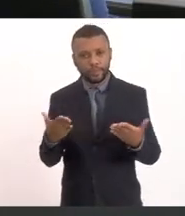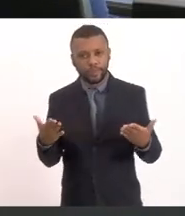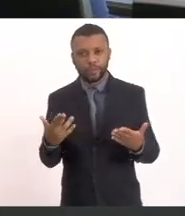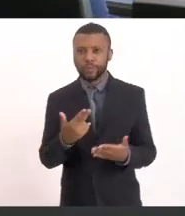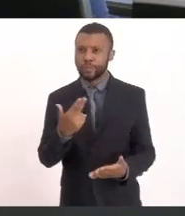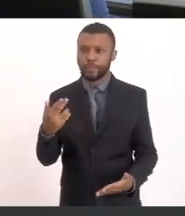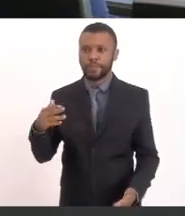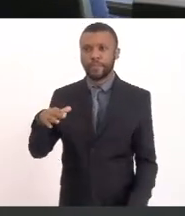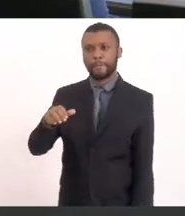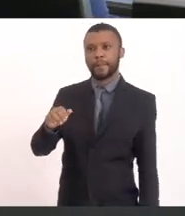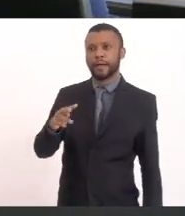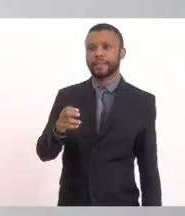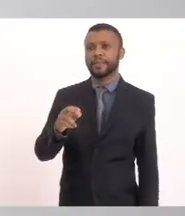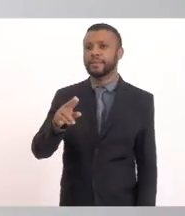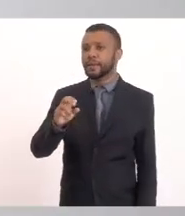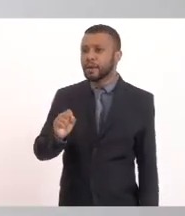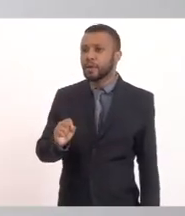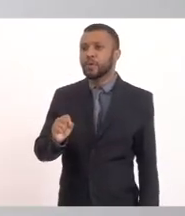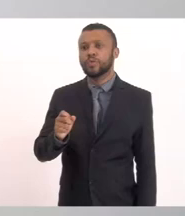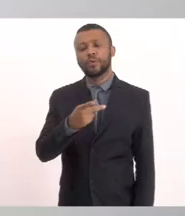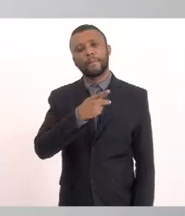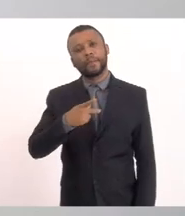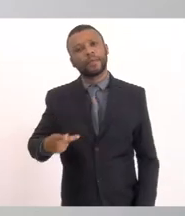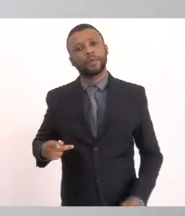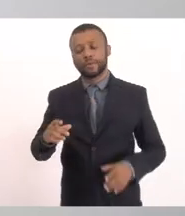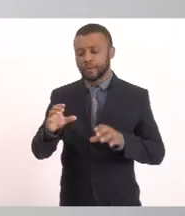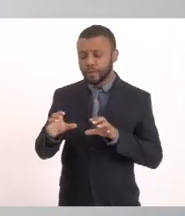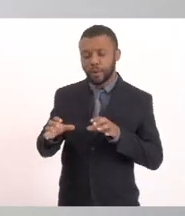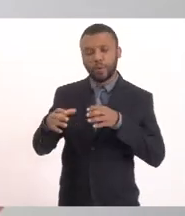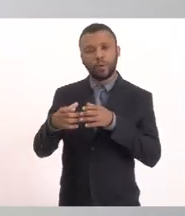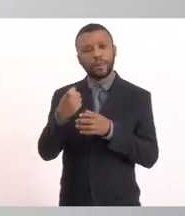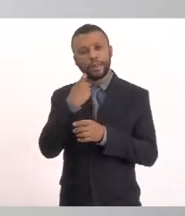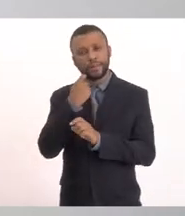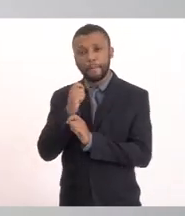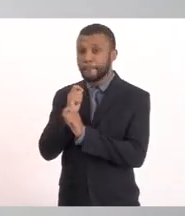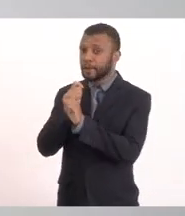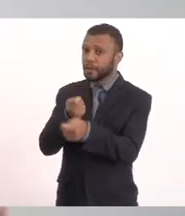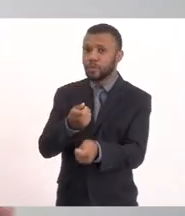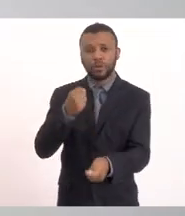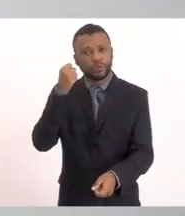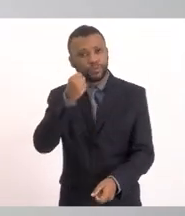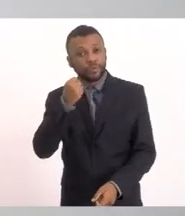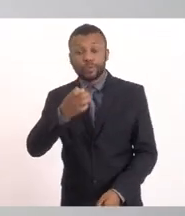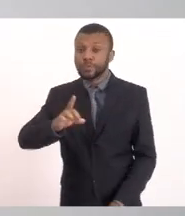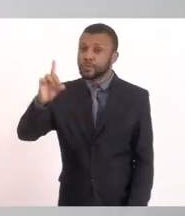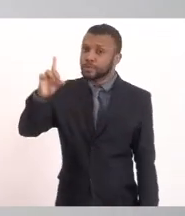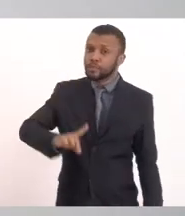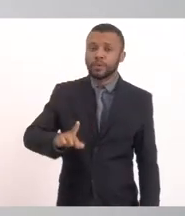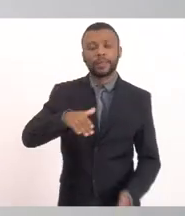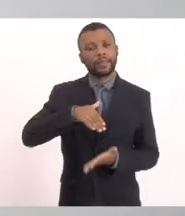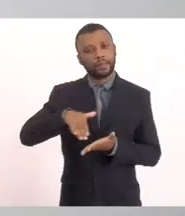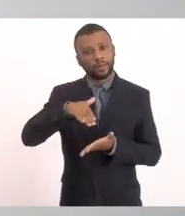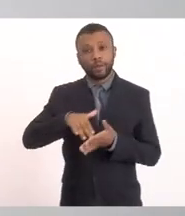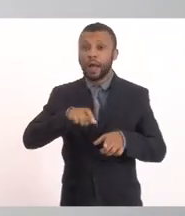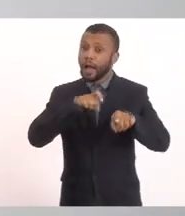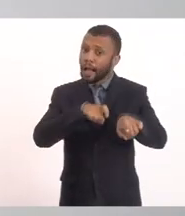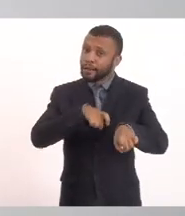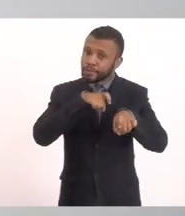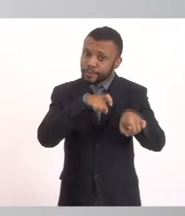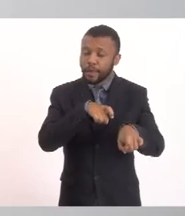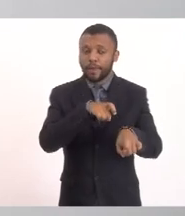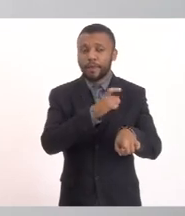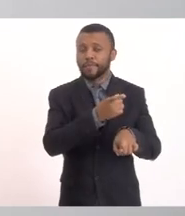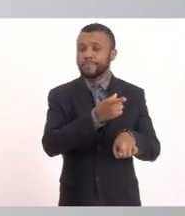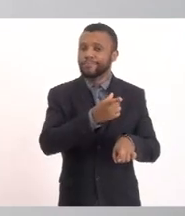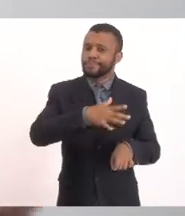Matheus Alves de Souza Neto Presidente da colônia De pescadores Saquarema E diretor Da secretaria De agricultura Abastecimento de pescadores